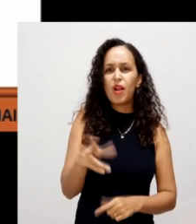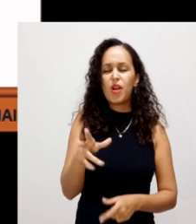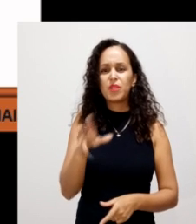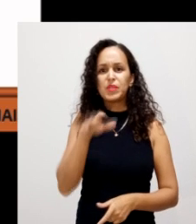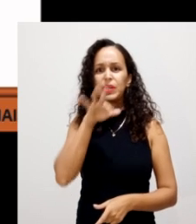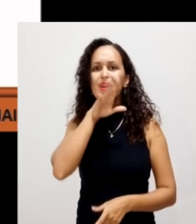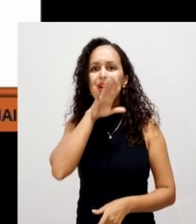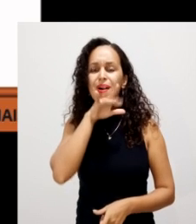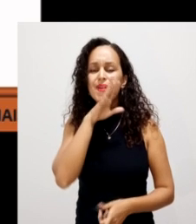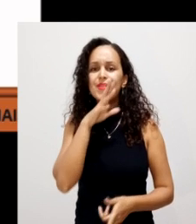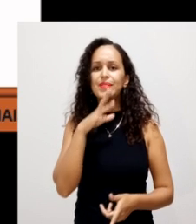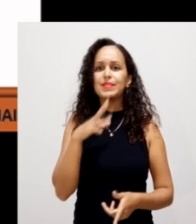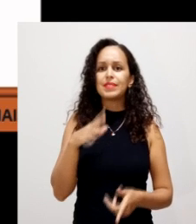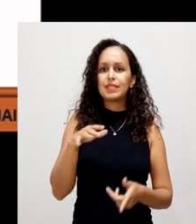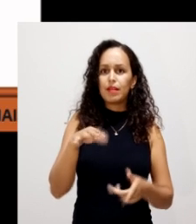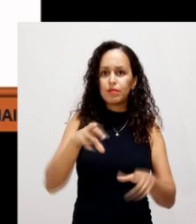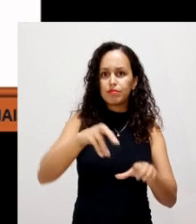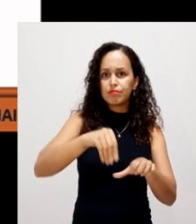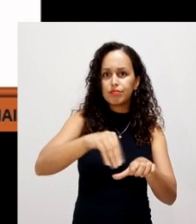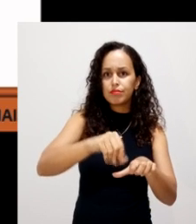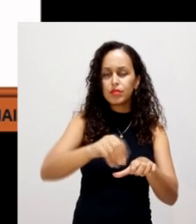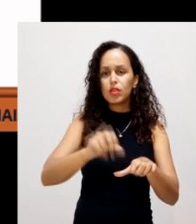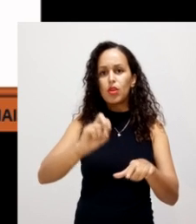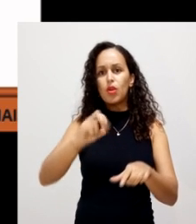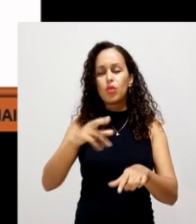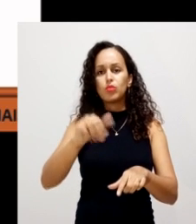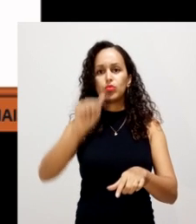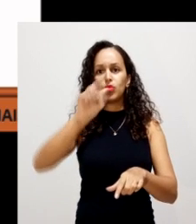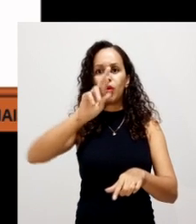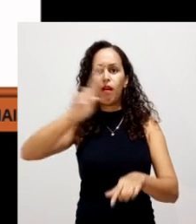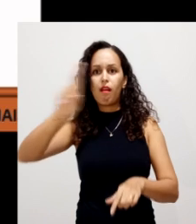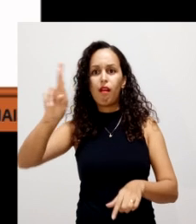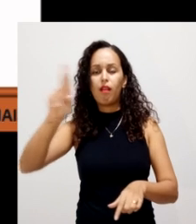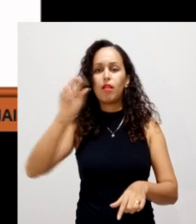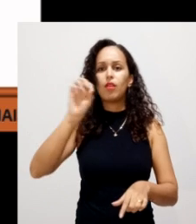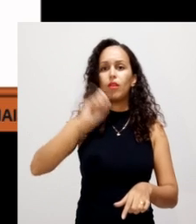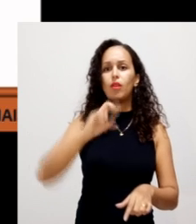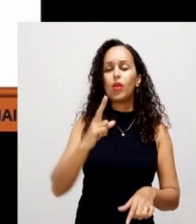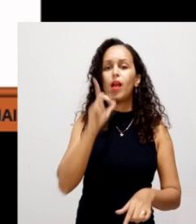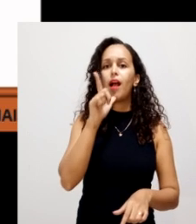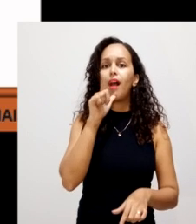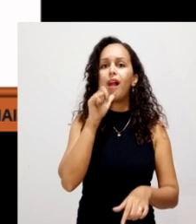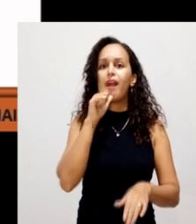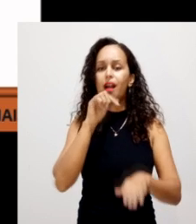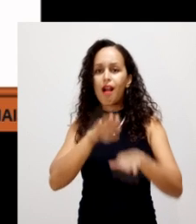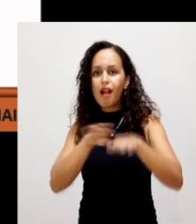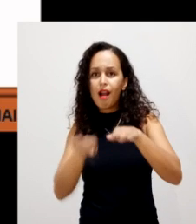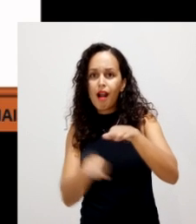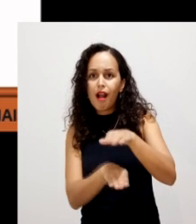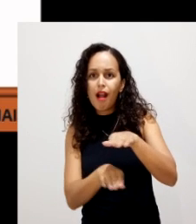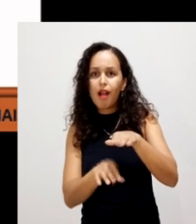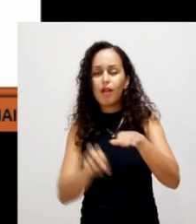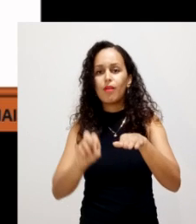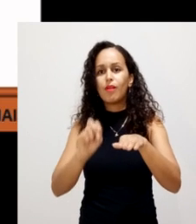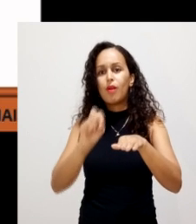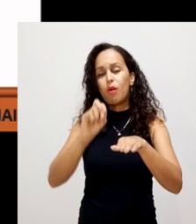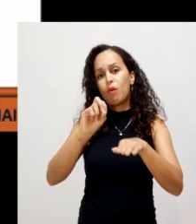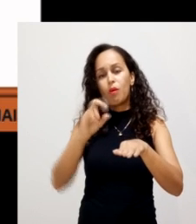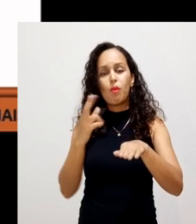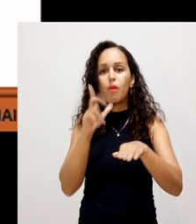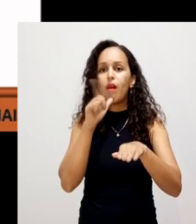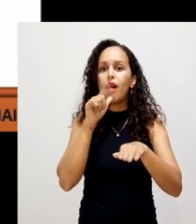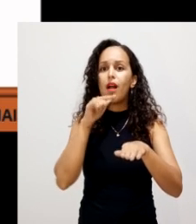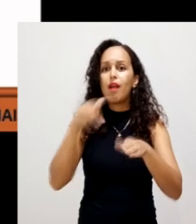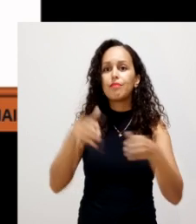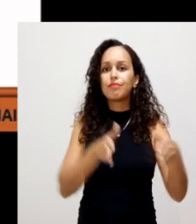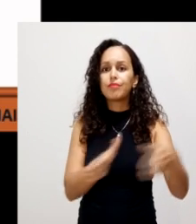atmosfera, em águas superficiais ou subterrâneas. Preservar e recompor a